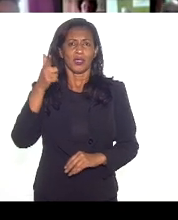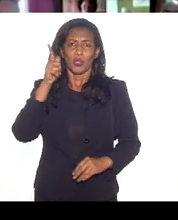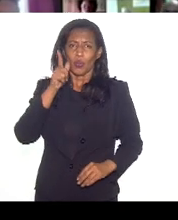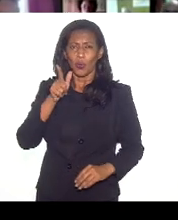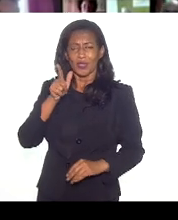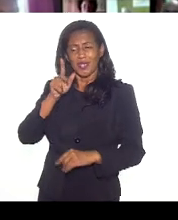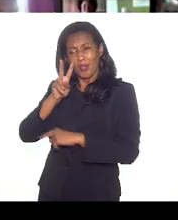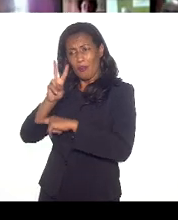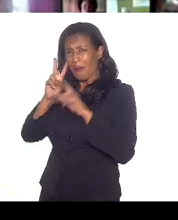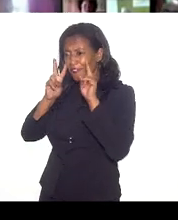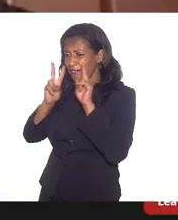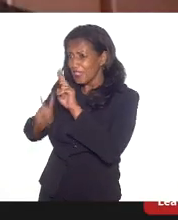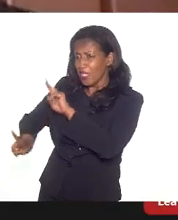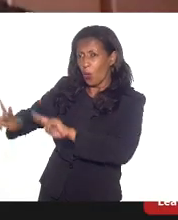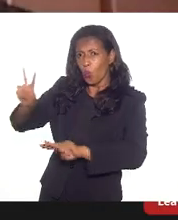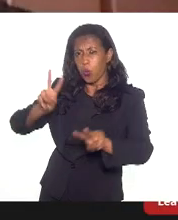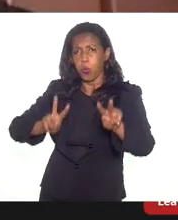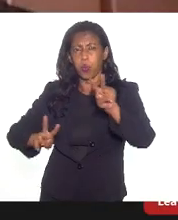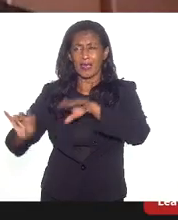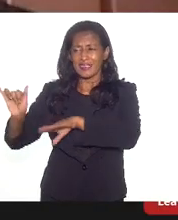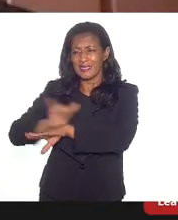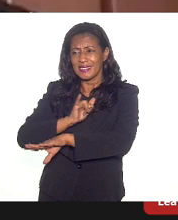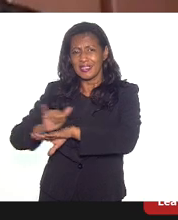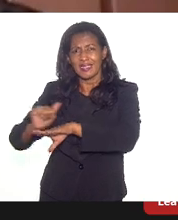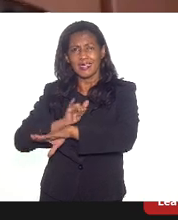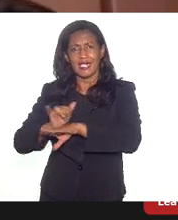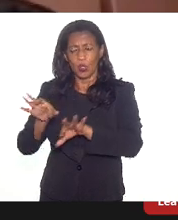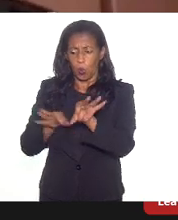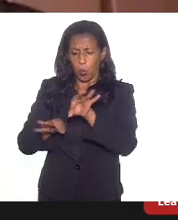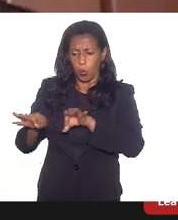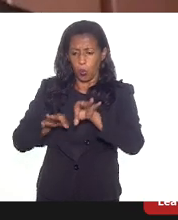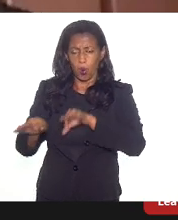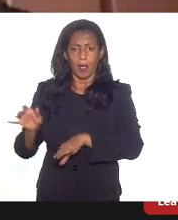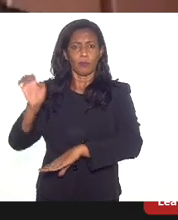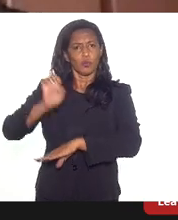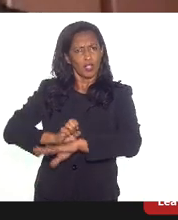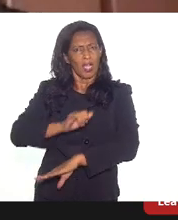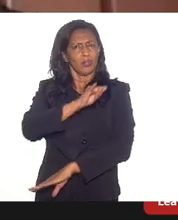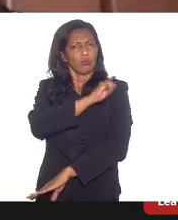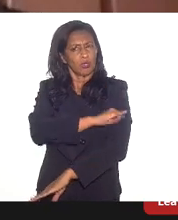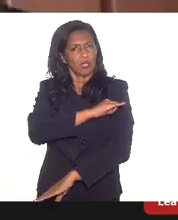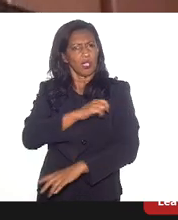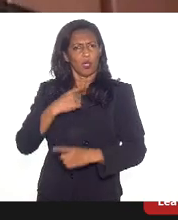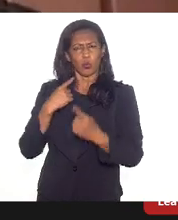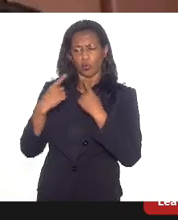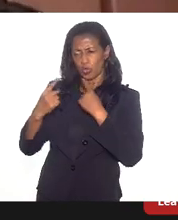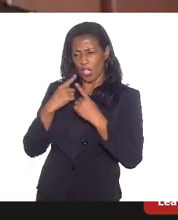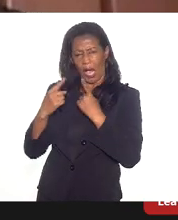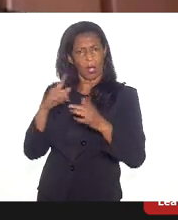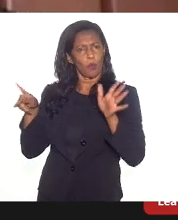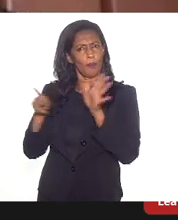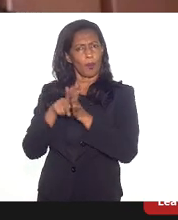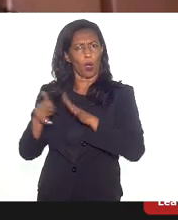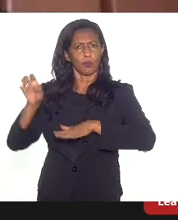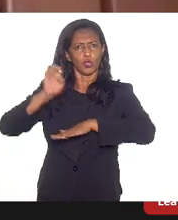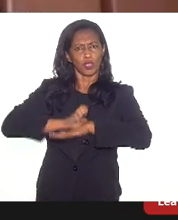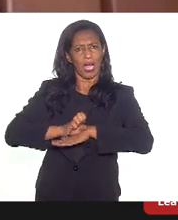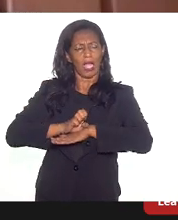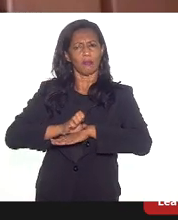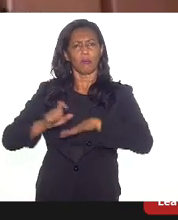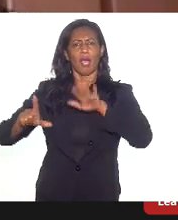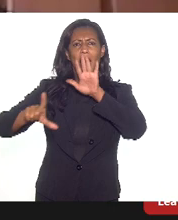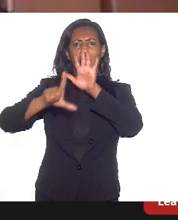estratégica de planejamento para o Estado do Rio de Janeiro, em diálogo com o governo do Estado, propondo para a Lei de